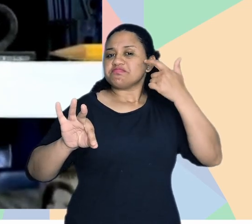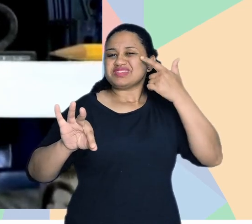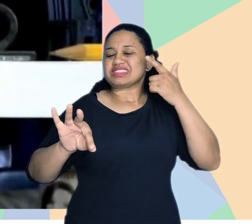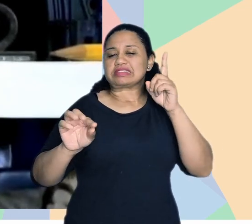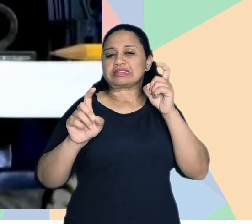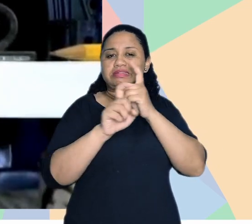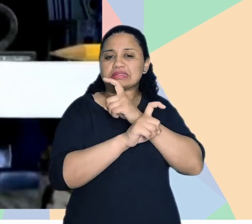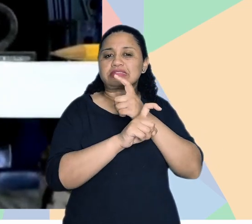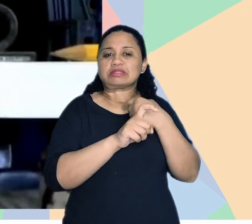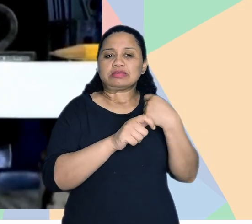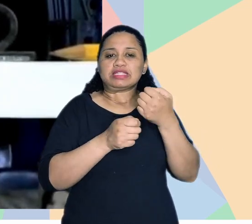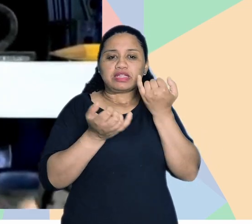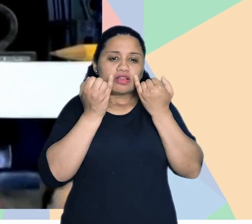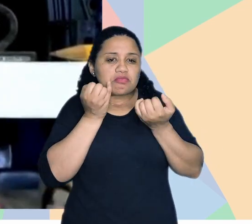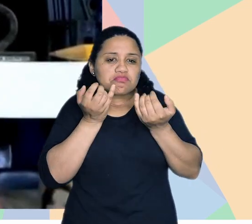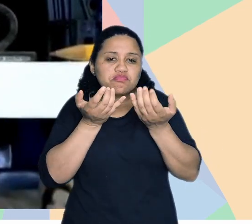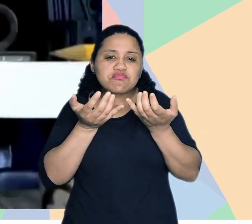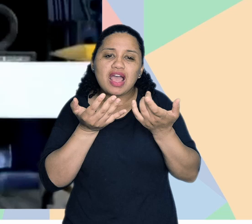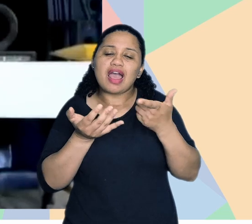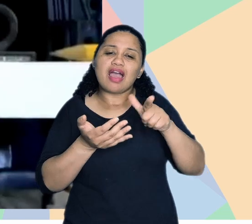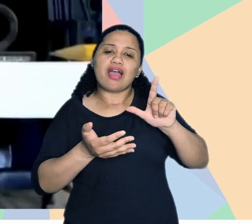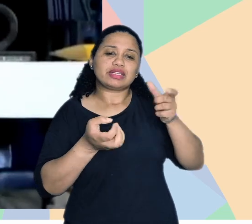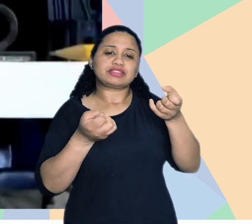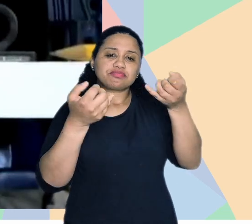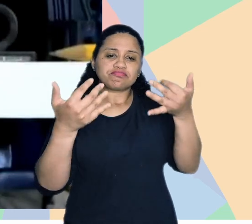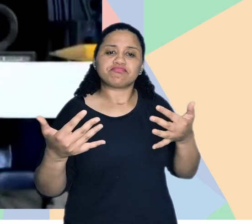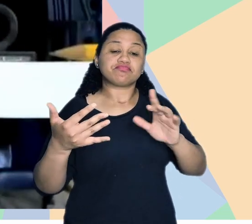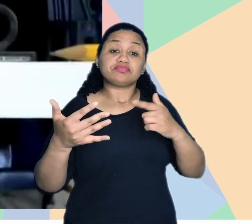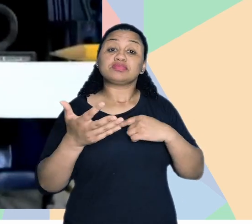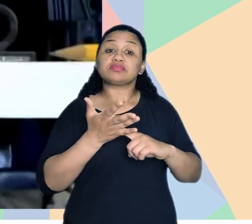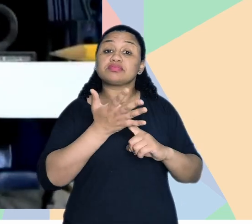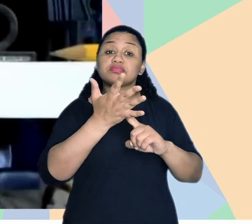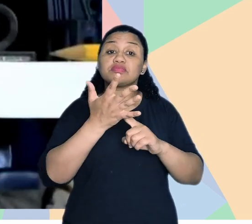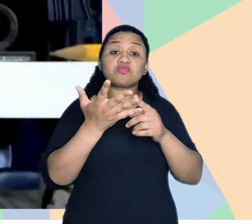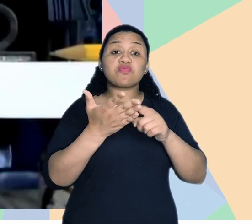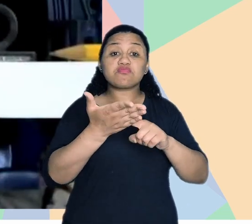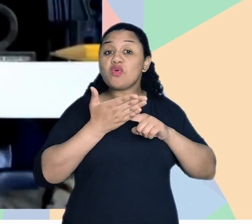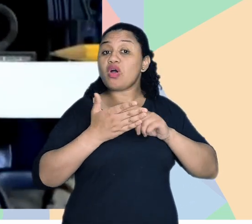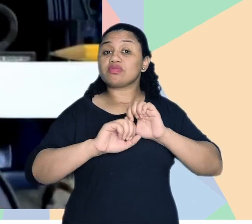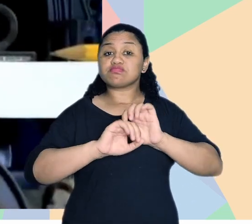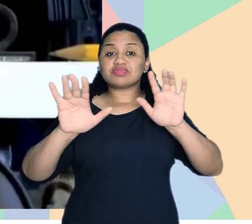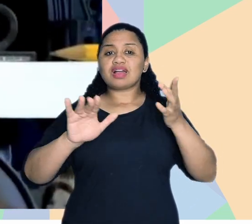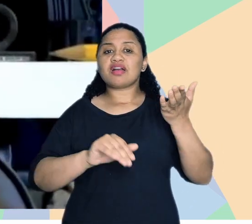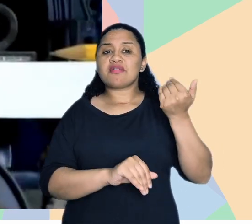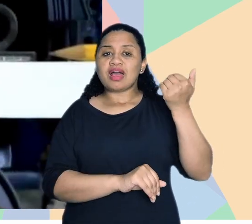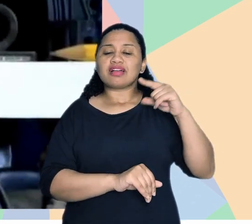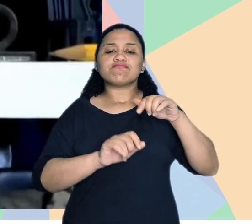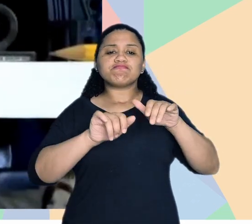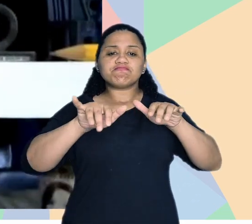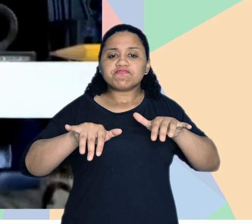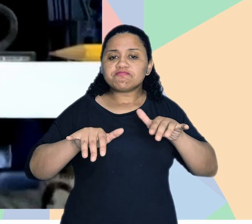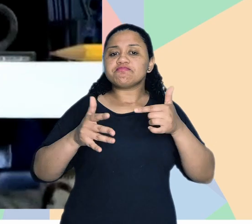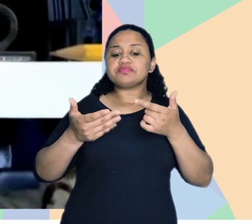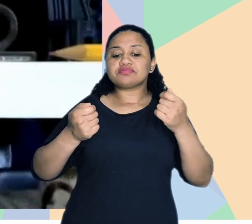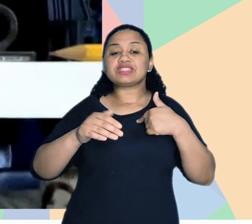intuitivo, não é complicado, não depende de informação anterior, né? E isso a tecnologia nos mostra muito bem. No passado, a gente tinha